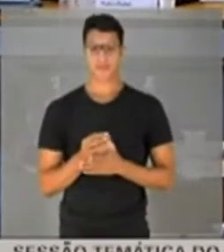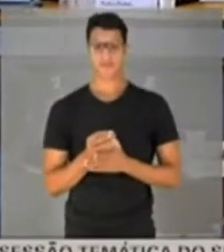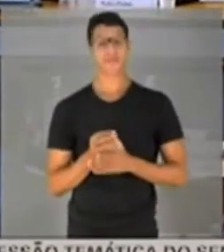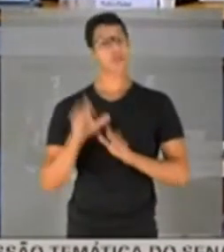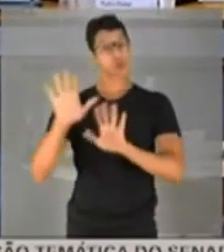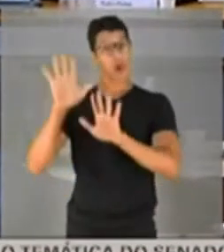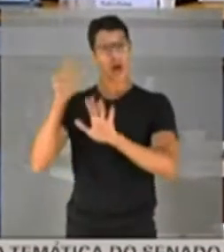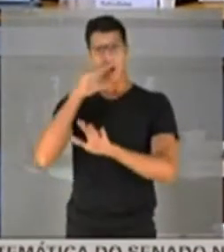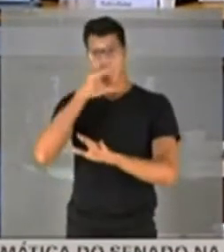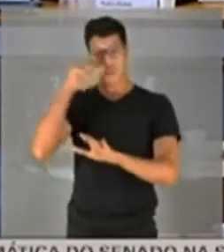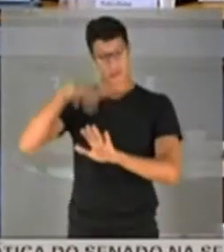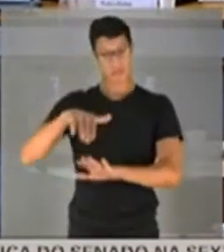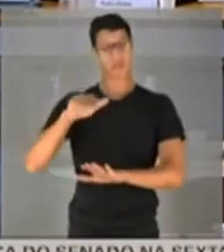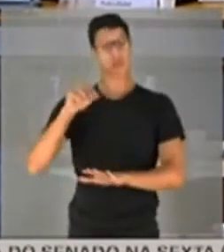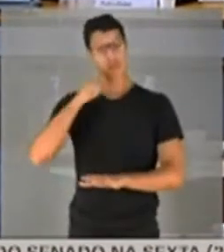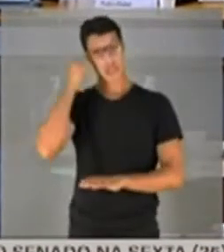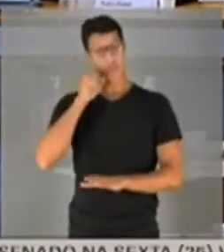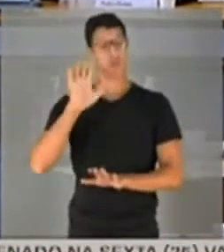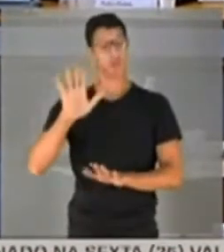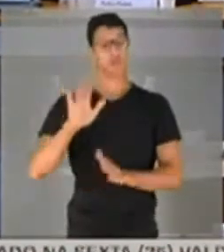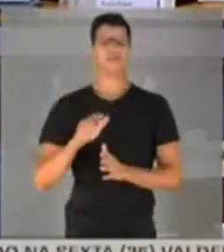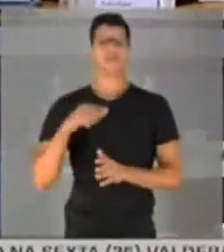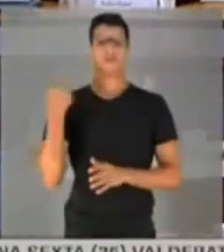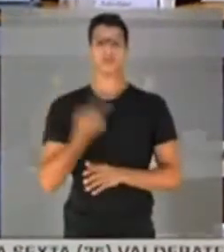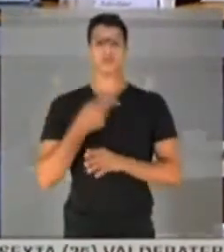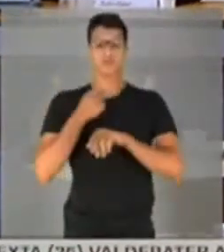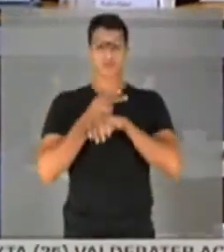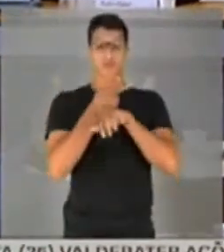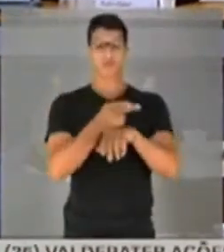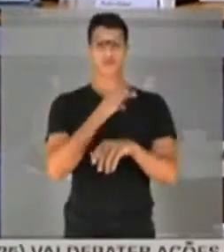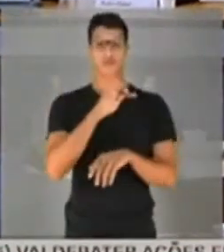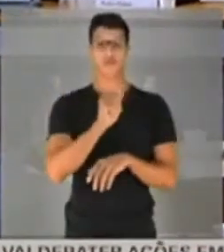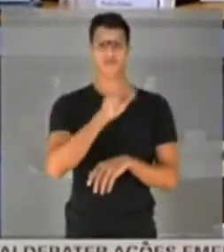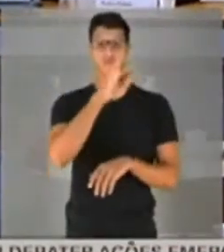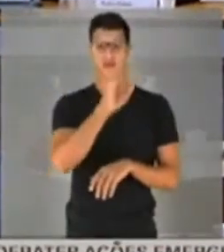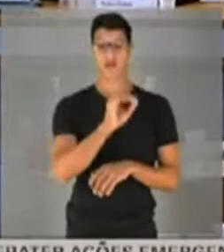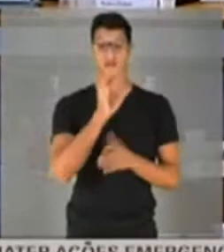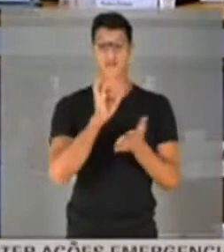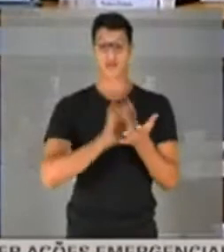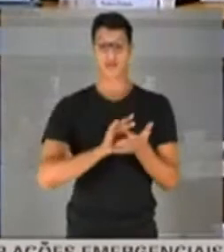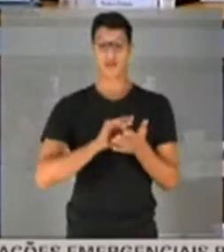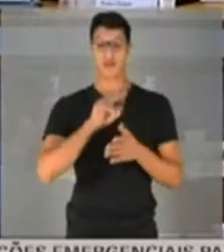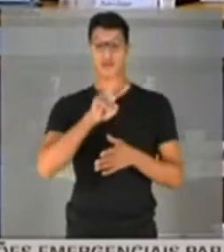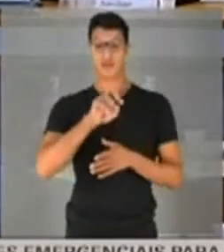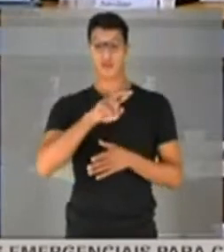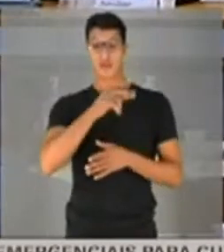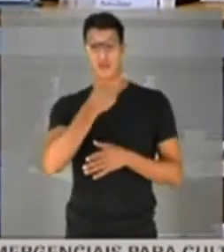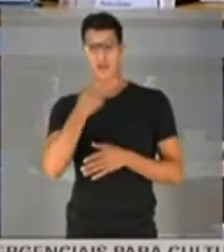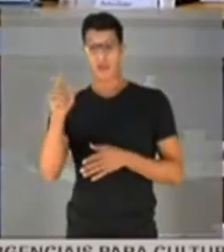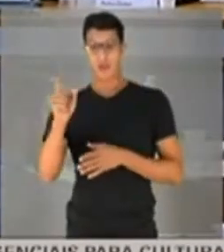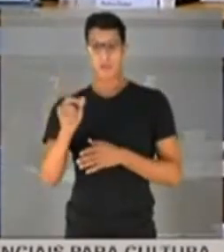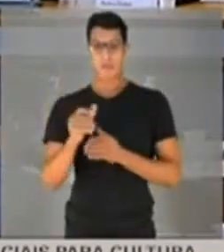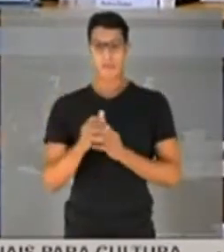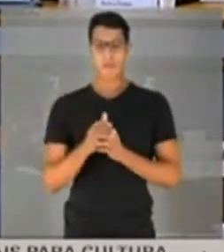senador. Nós estamos aqui atrás de fatos verdadeiros. A versão do